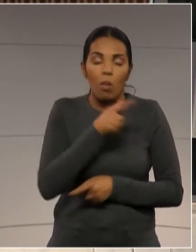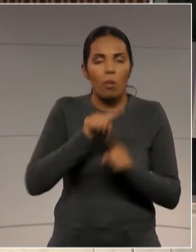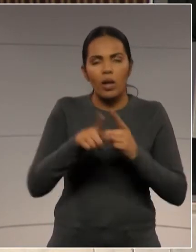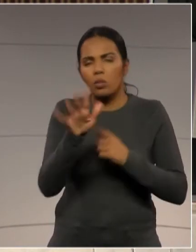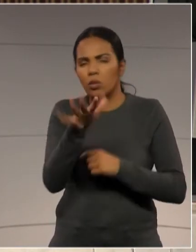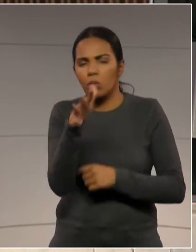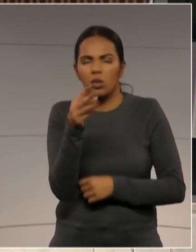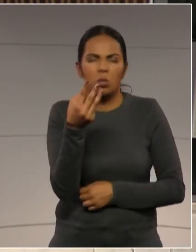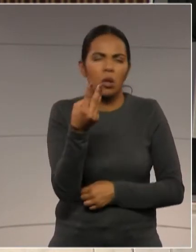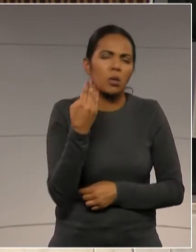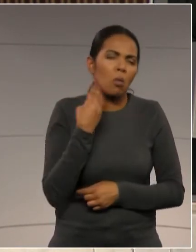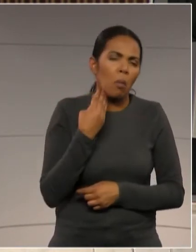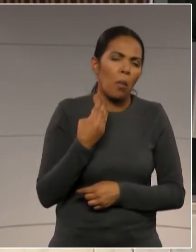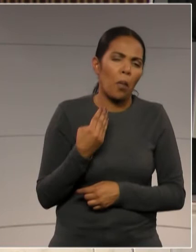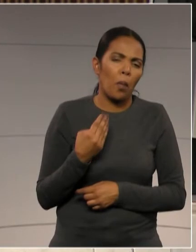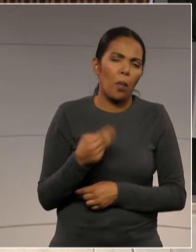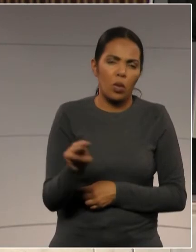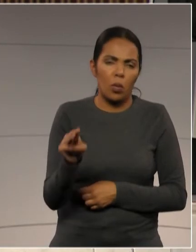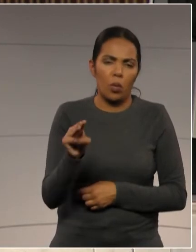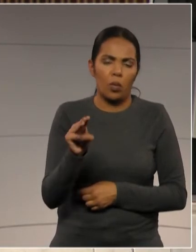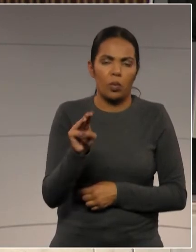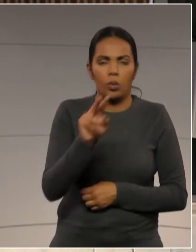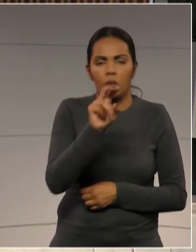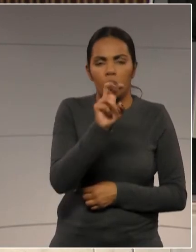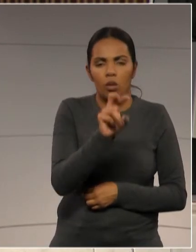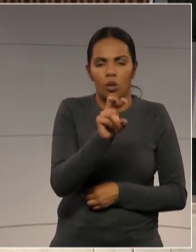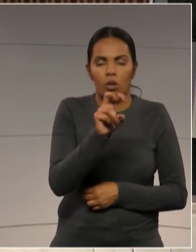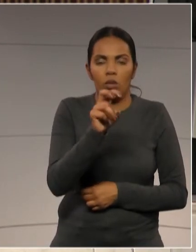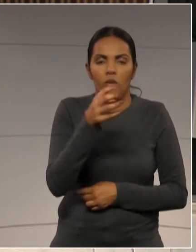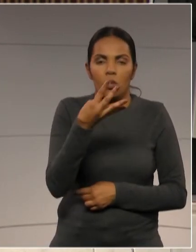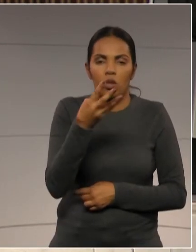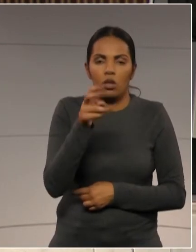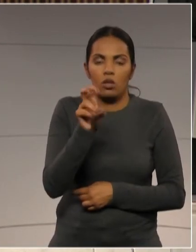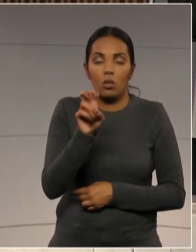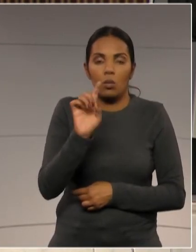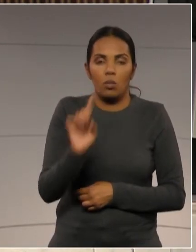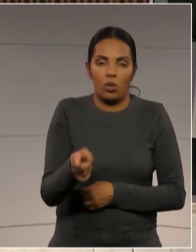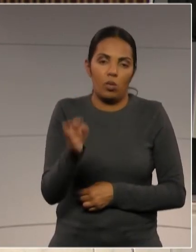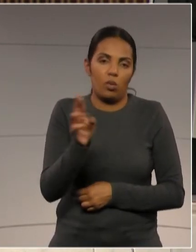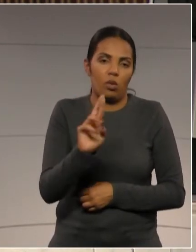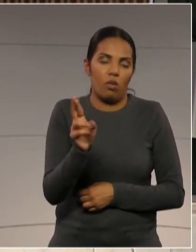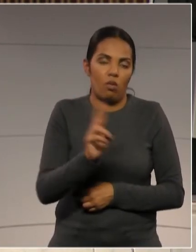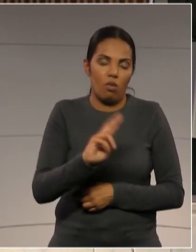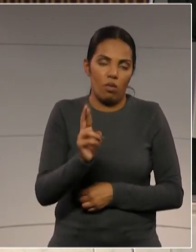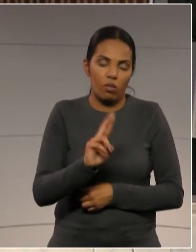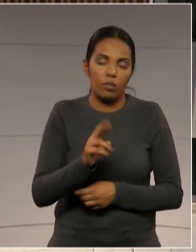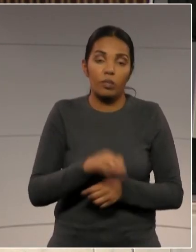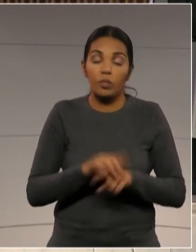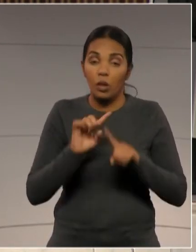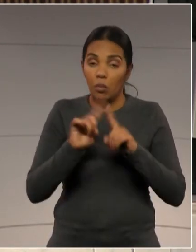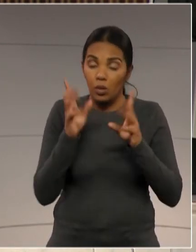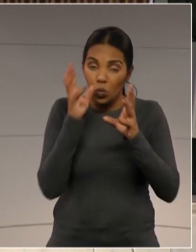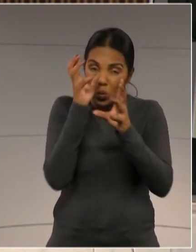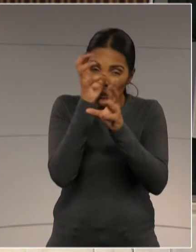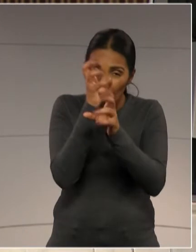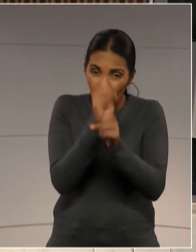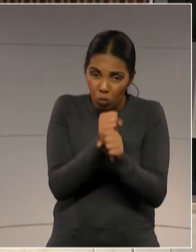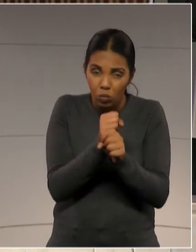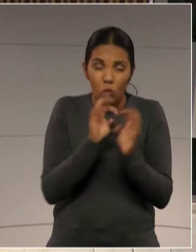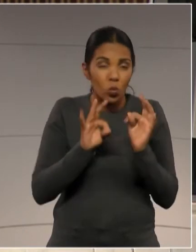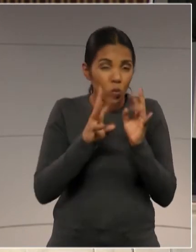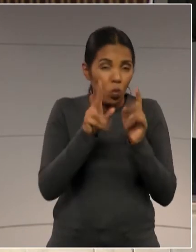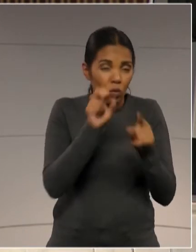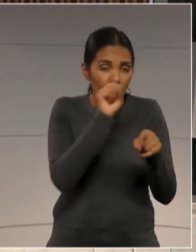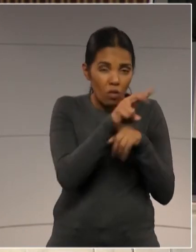aproximado de R$.545.000,00. Mas que, no total, com os